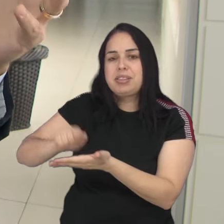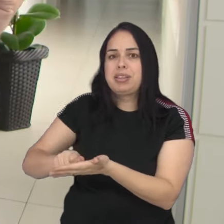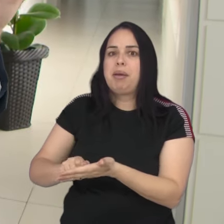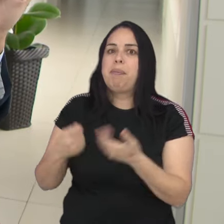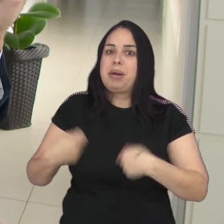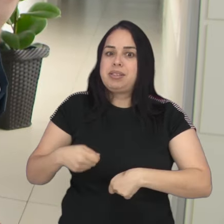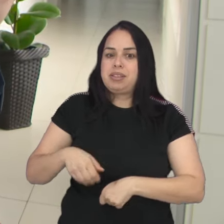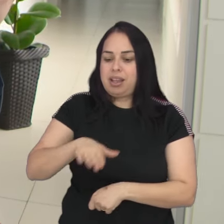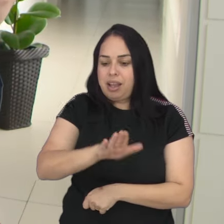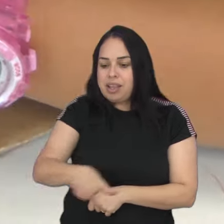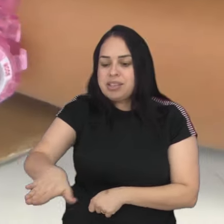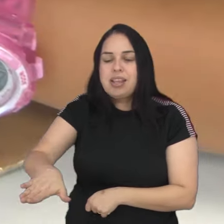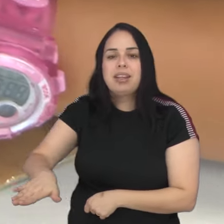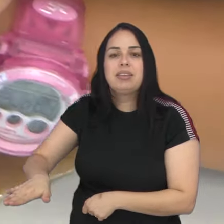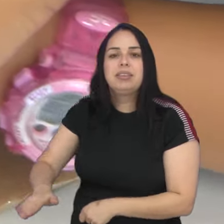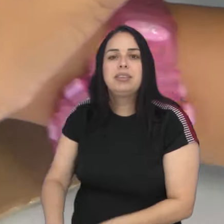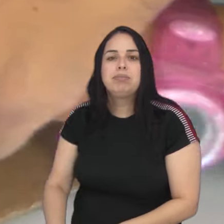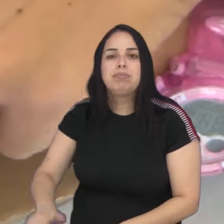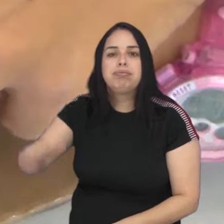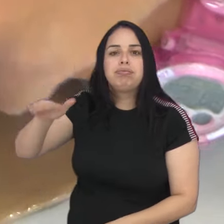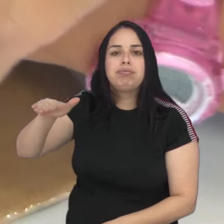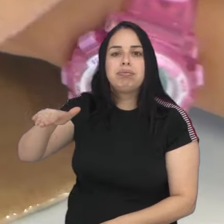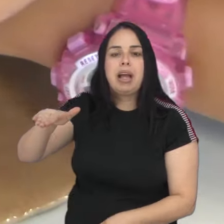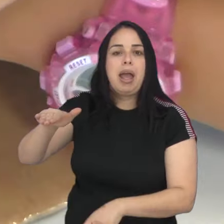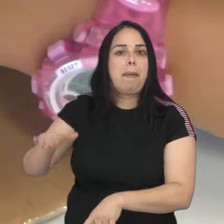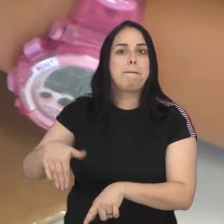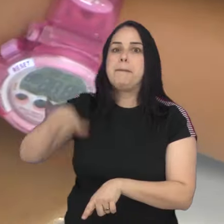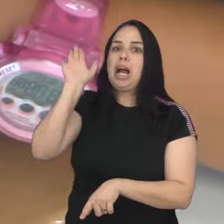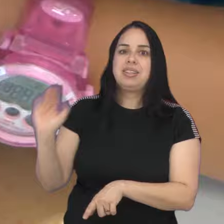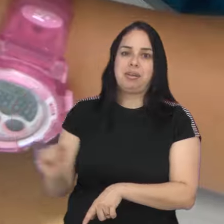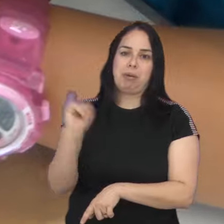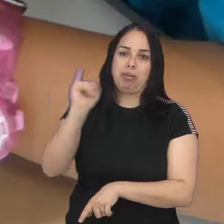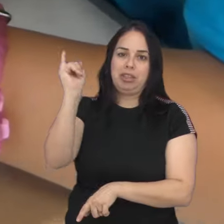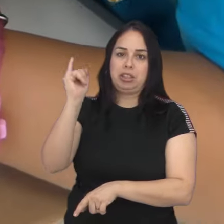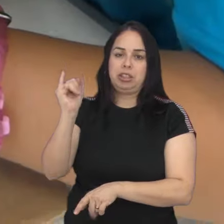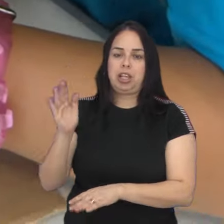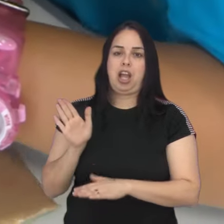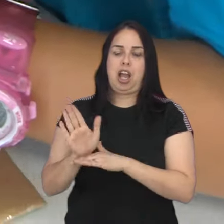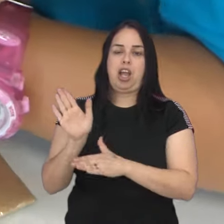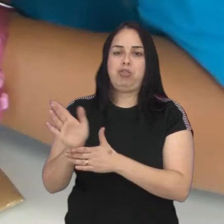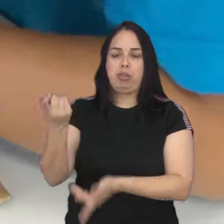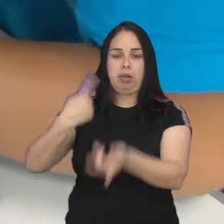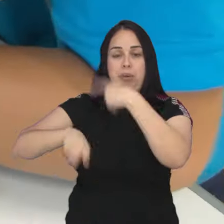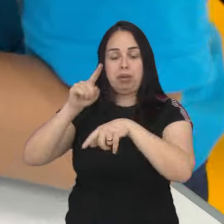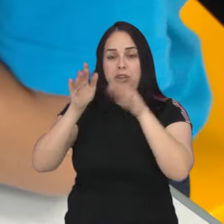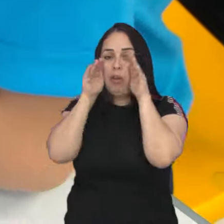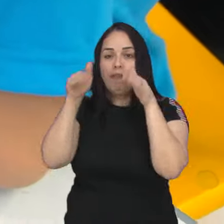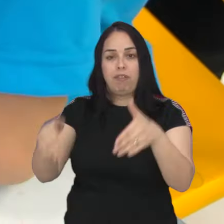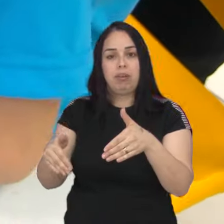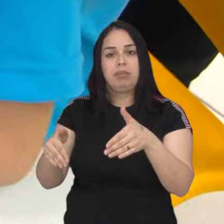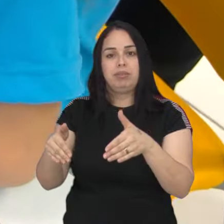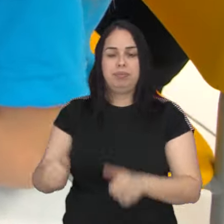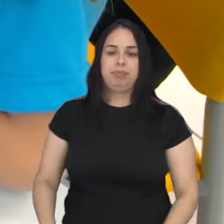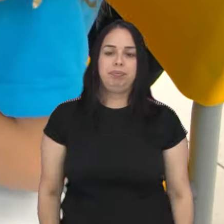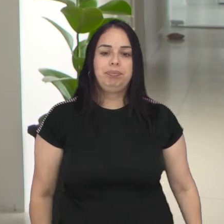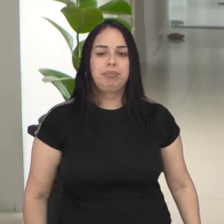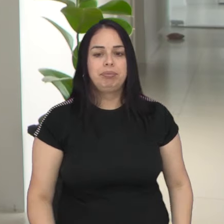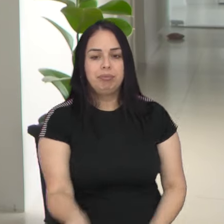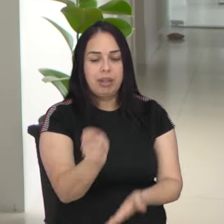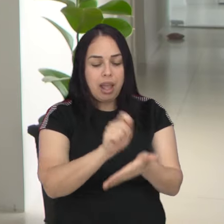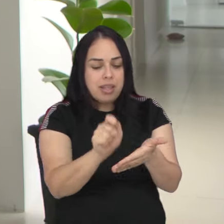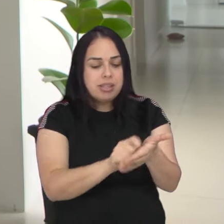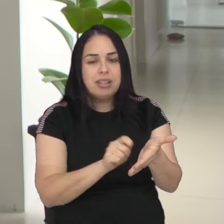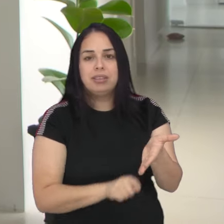acontecer o mais cedo possível, porque a infância é a fase mais importante para o desenvolvimento do foco e da concentração.